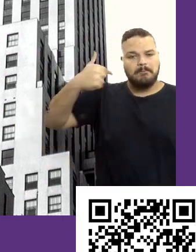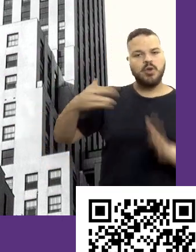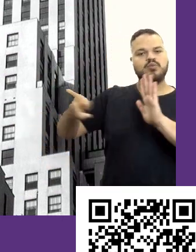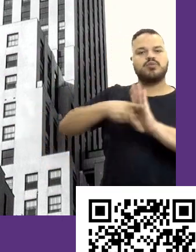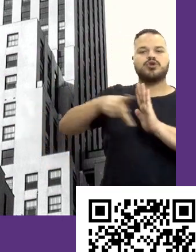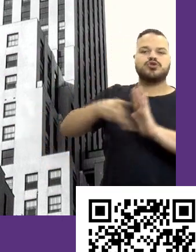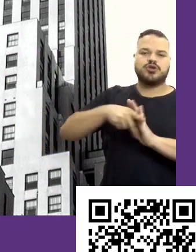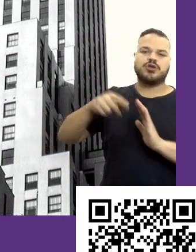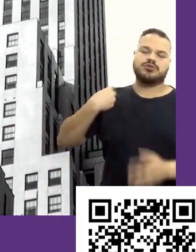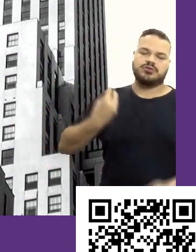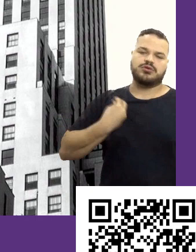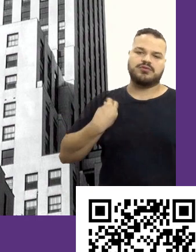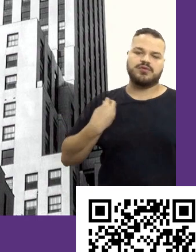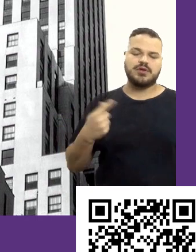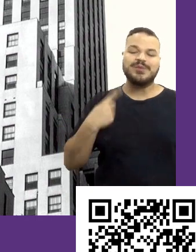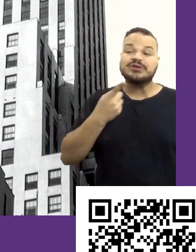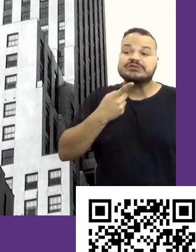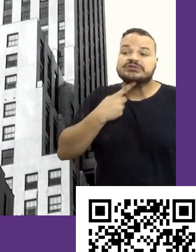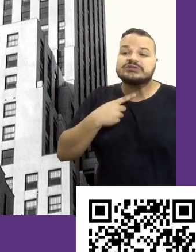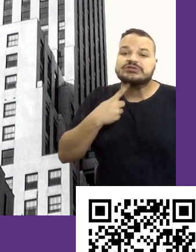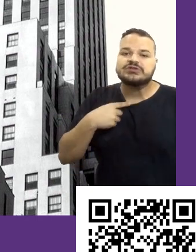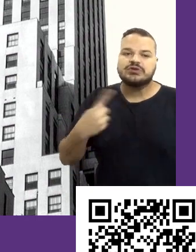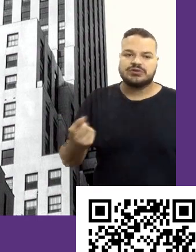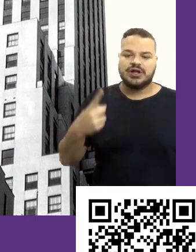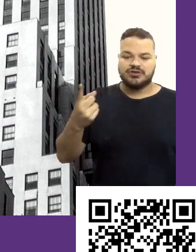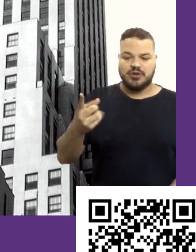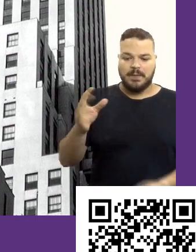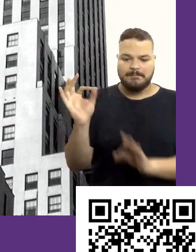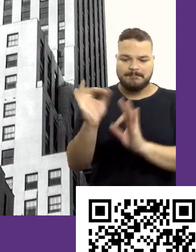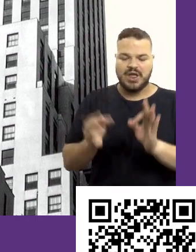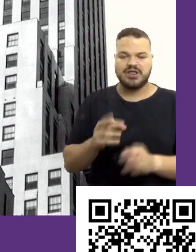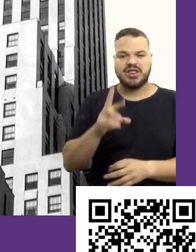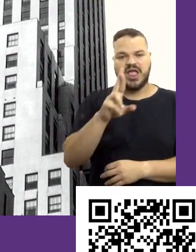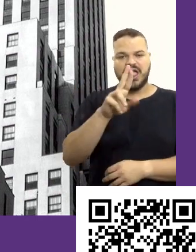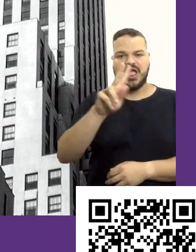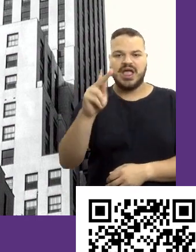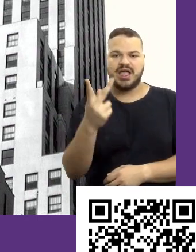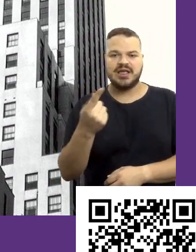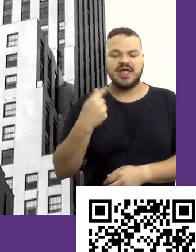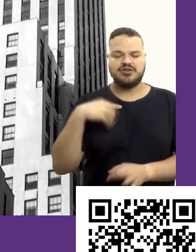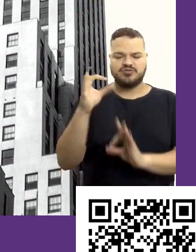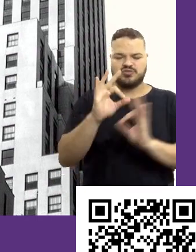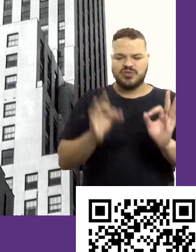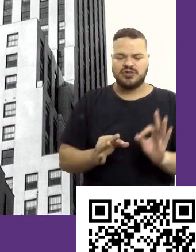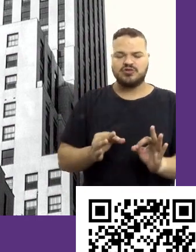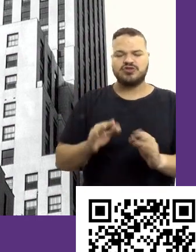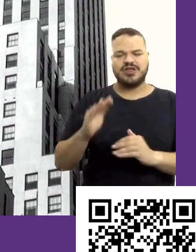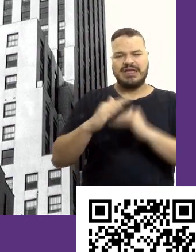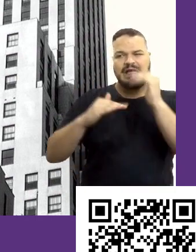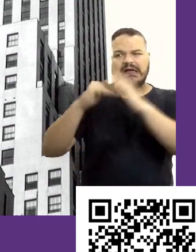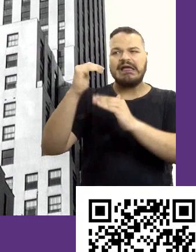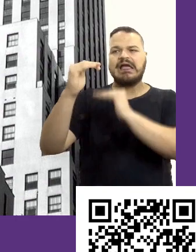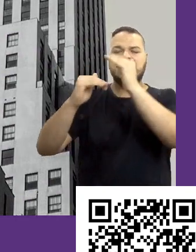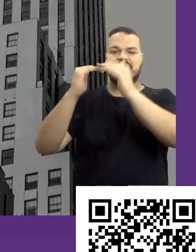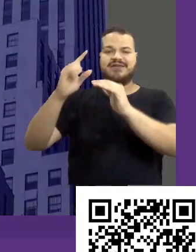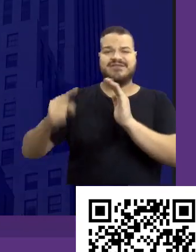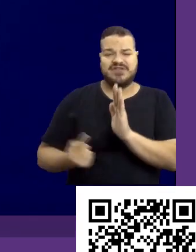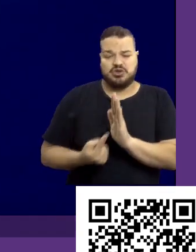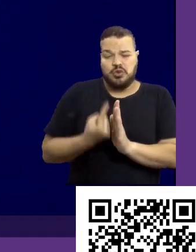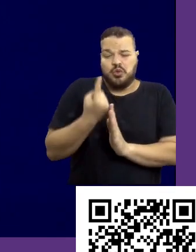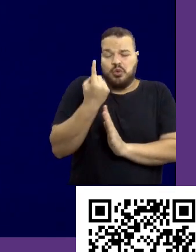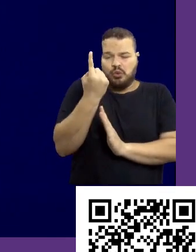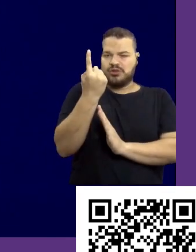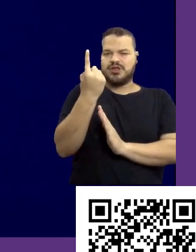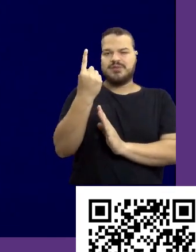vida. O meu desejo como profissional de recursos humanos, como profissional em gestão de carreira, é que vocês possam viver única e